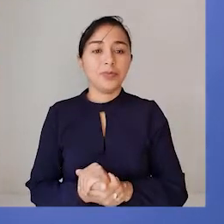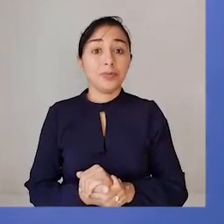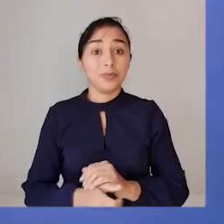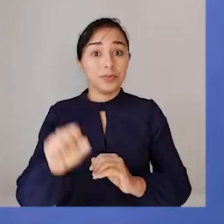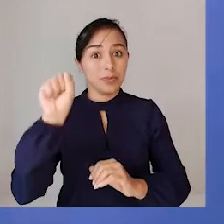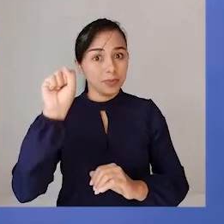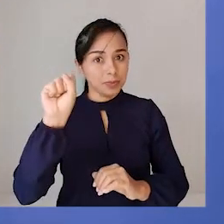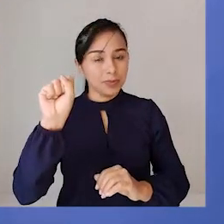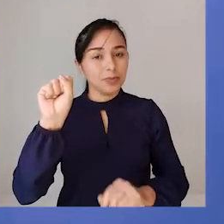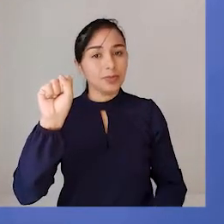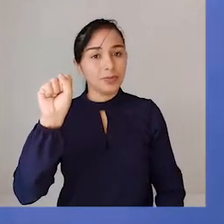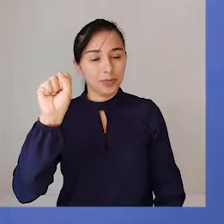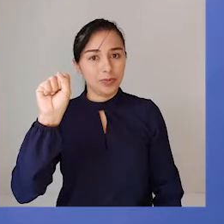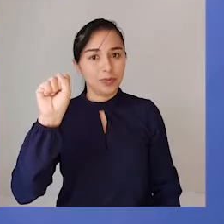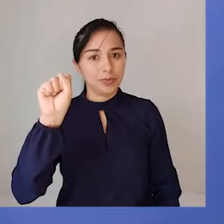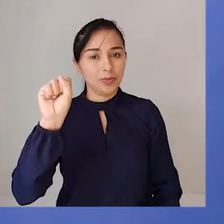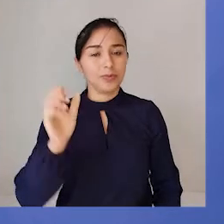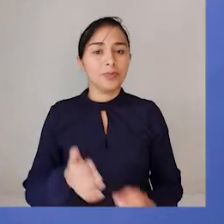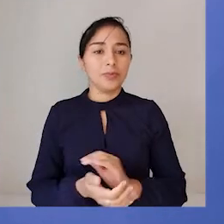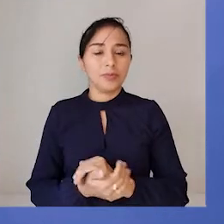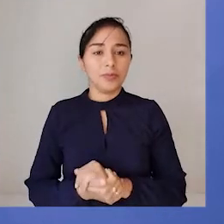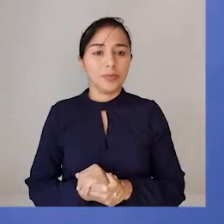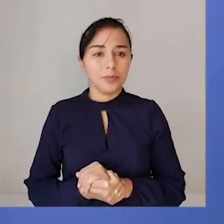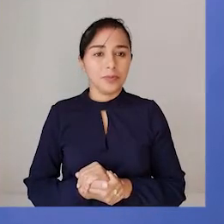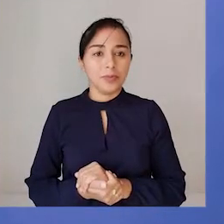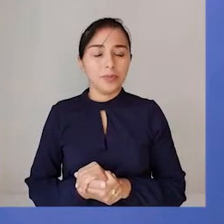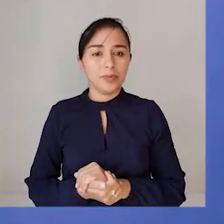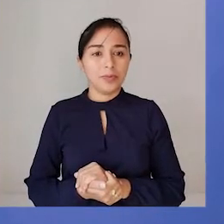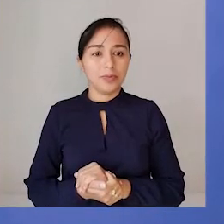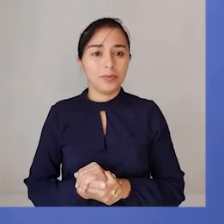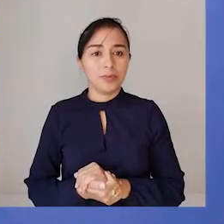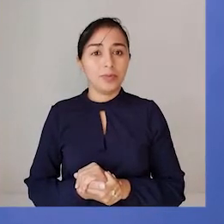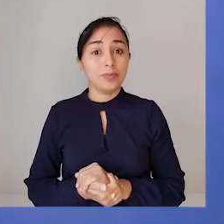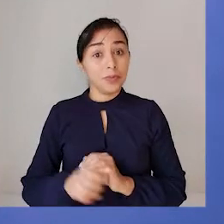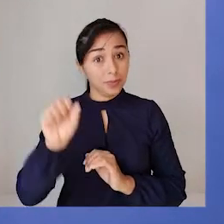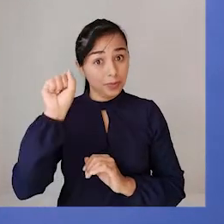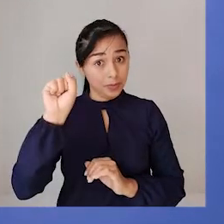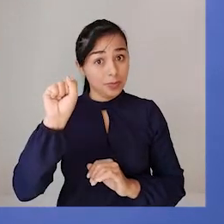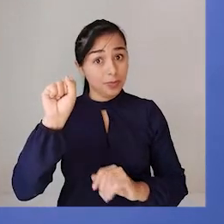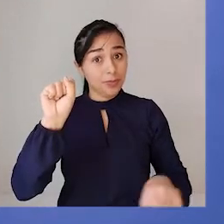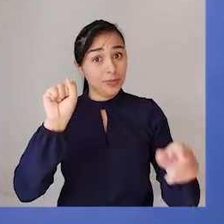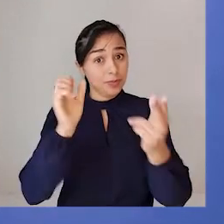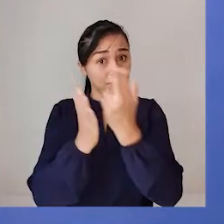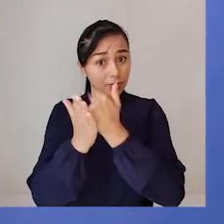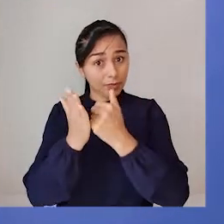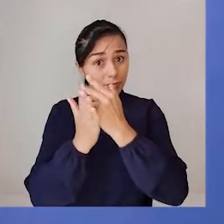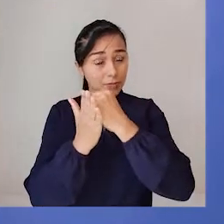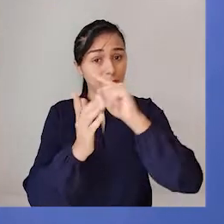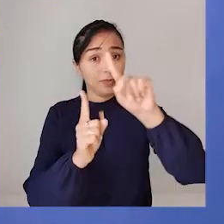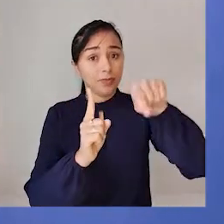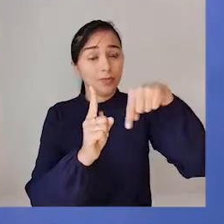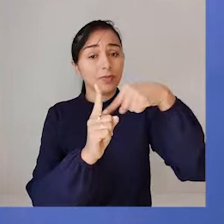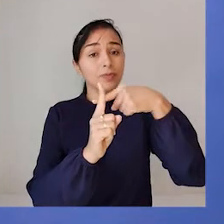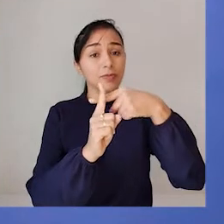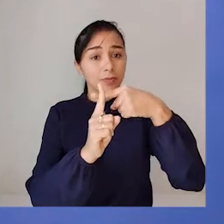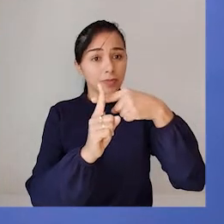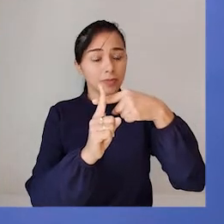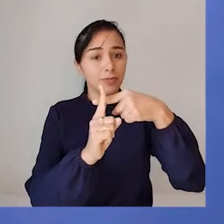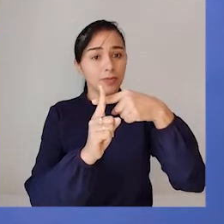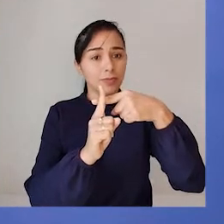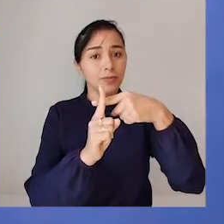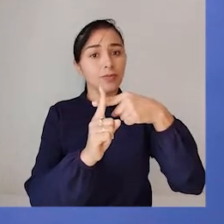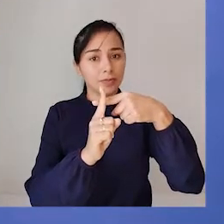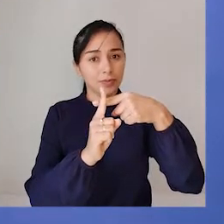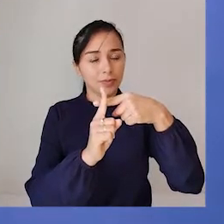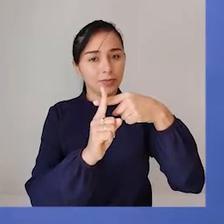as oito figurinhas que o João tinha no início. Então, ele tinha oito figurinhas. E nós vamos usar